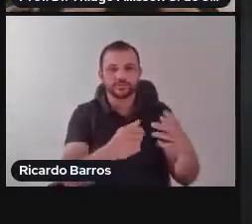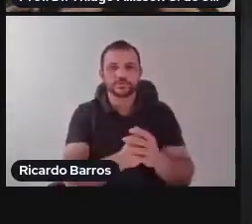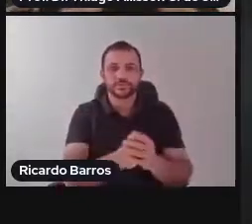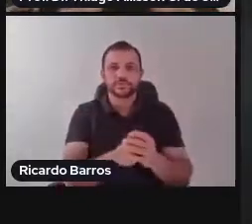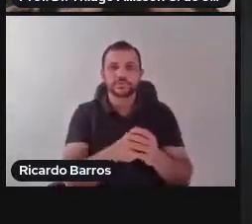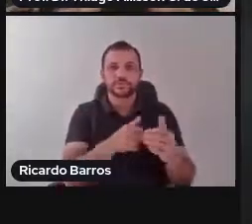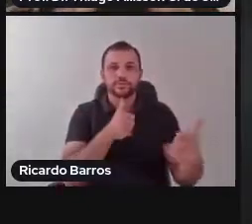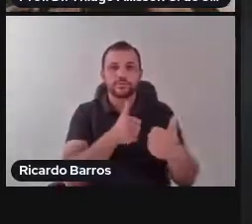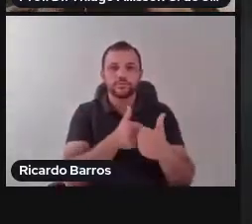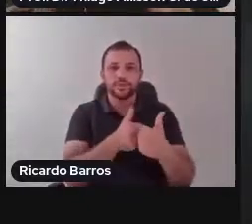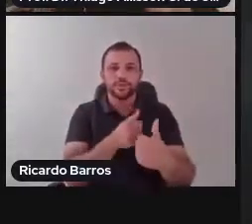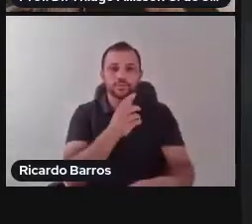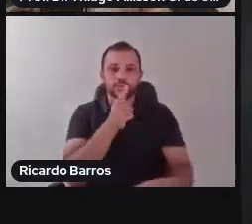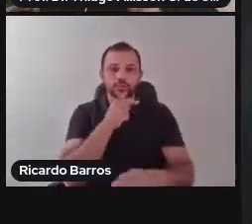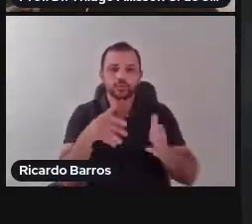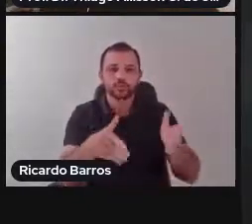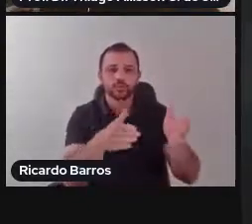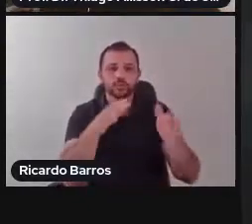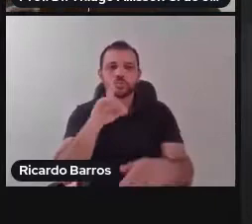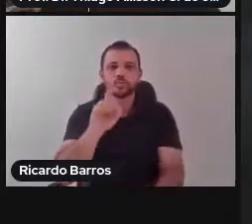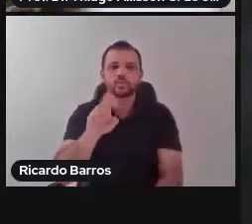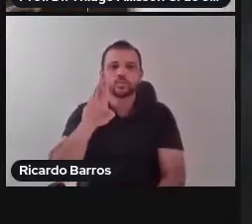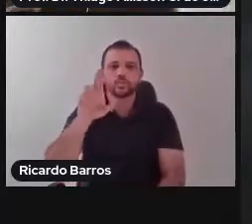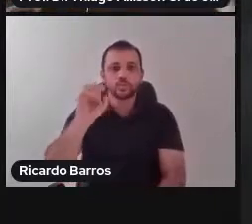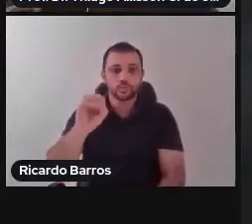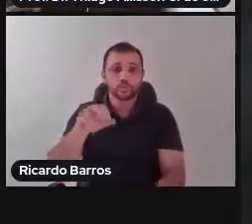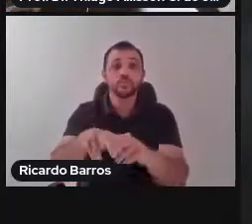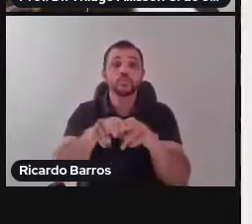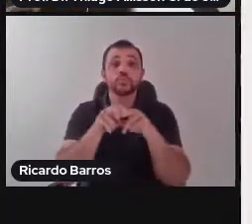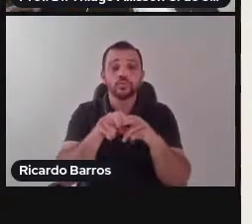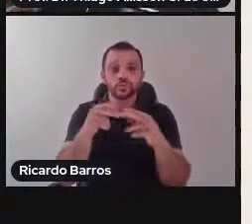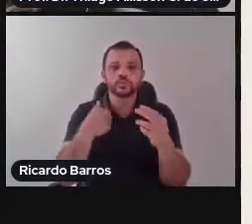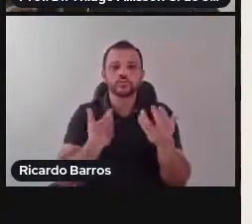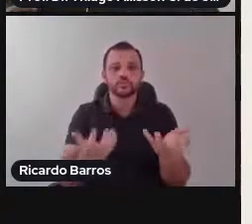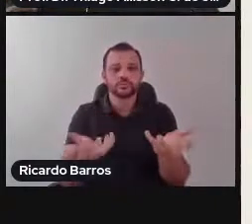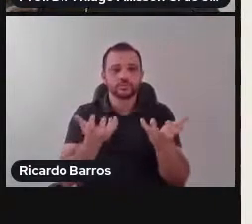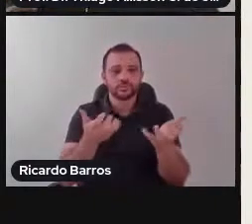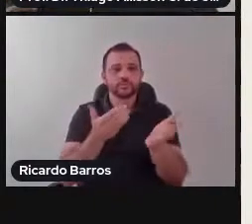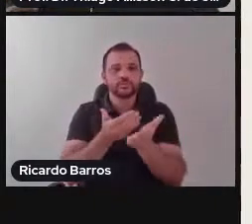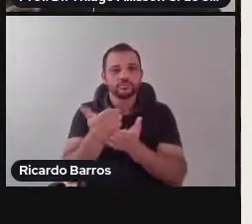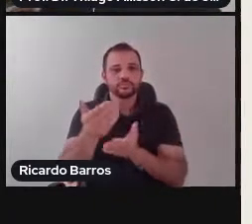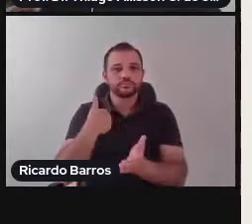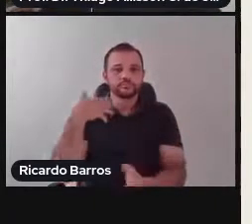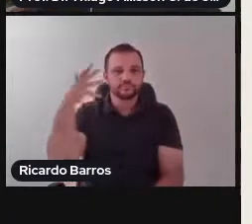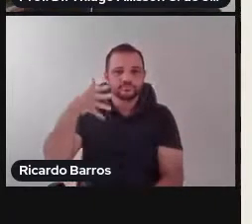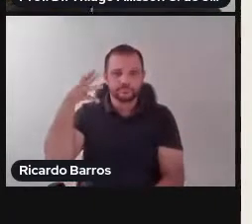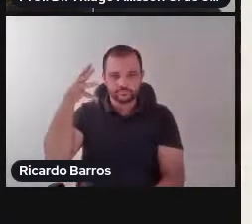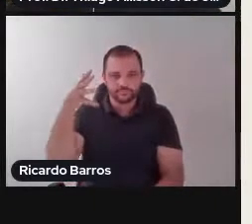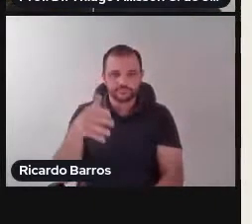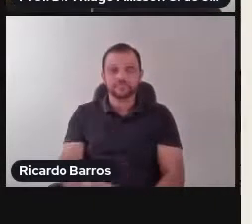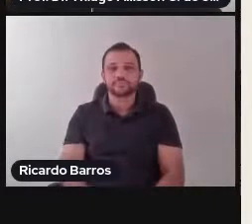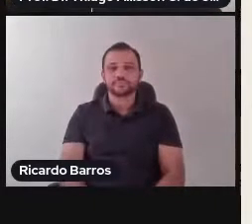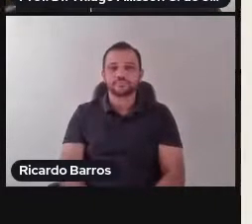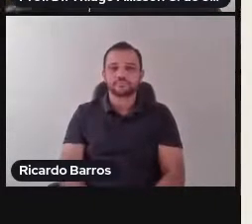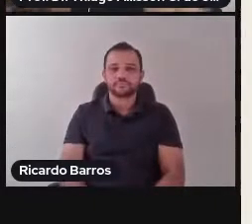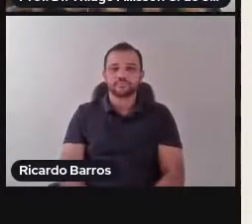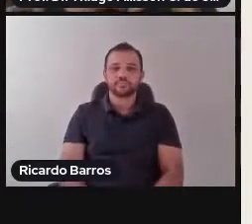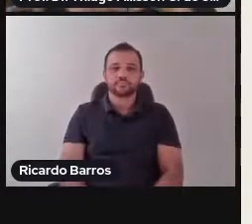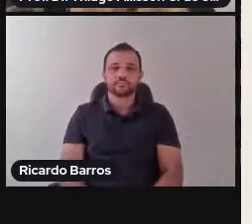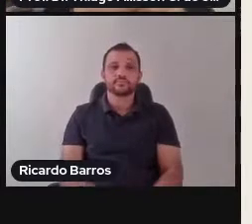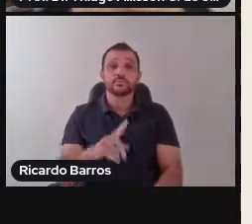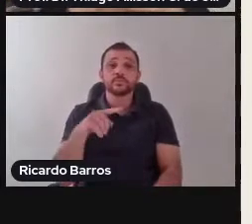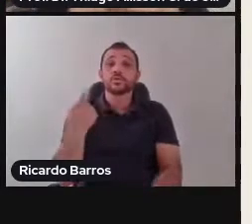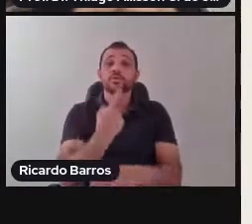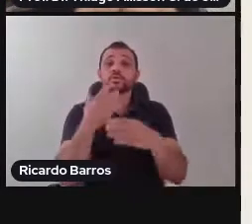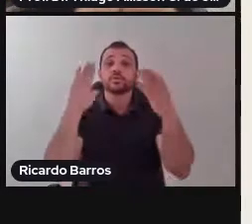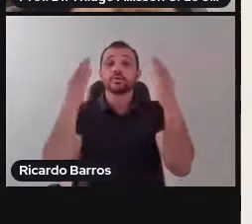Rio Douro, é que eu quero, portanto, iniciar a nossa fala no nosso minicurso. Queridos, a nossa análise é